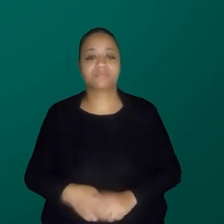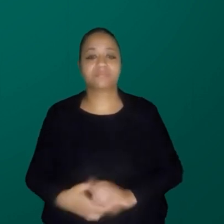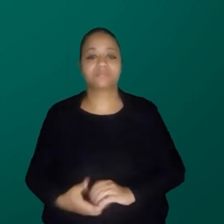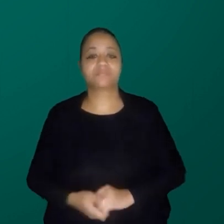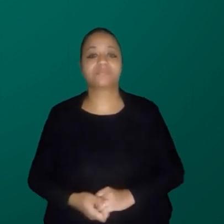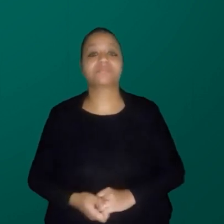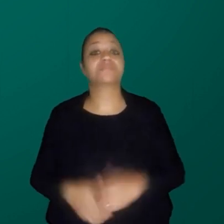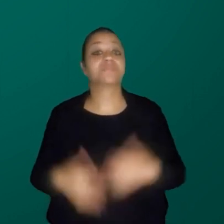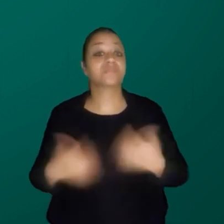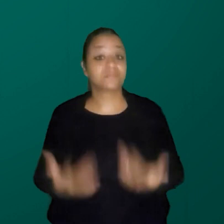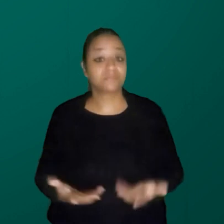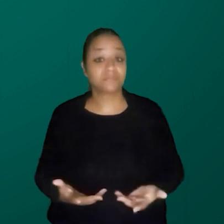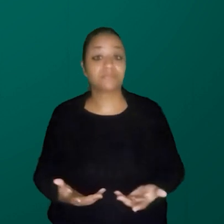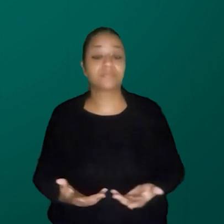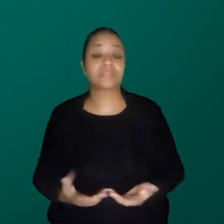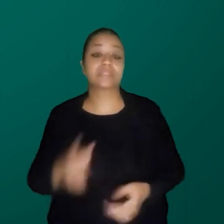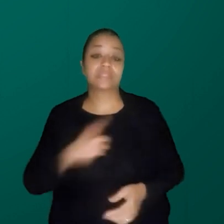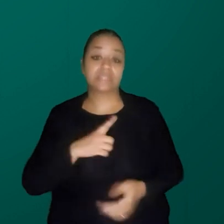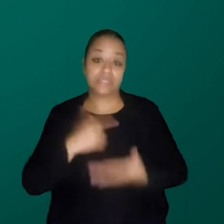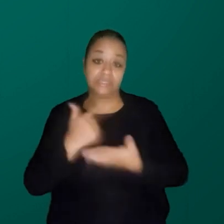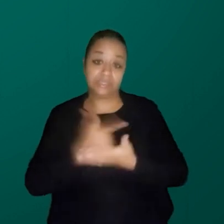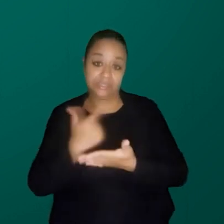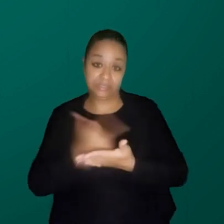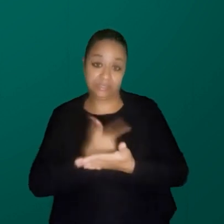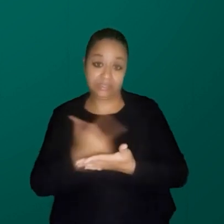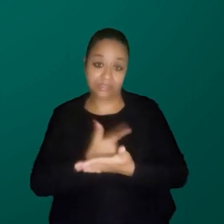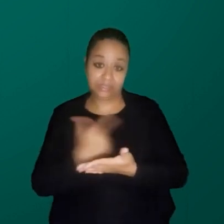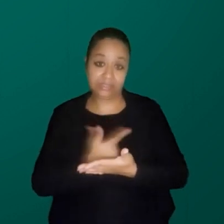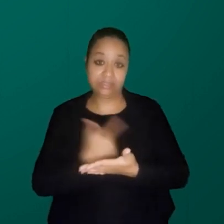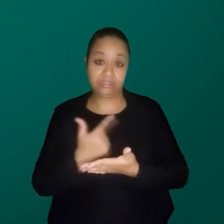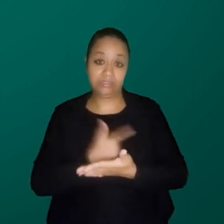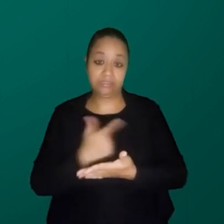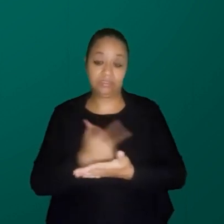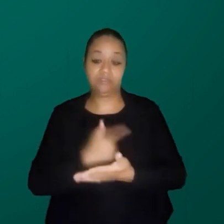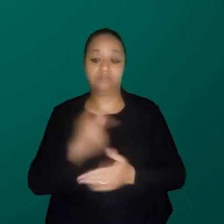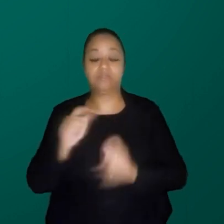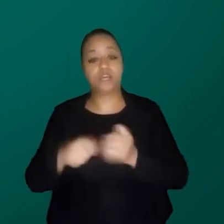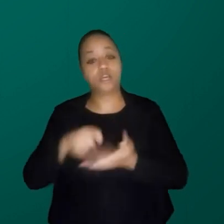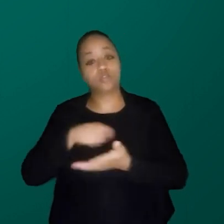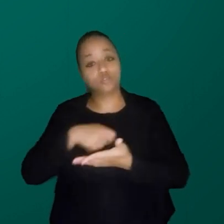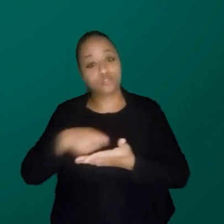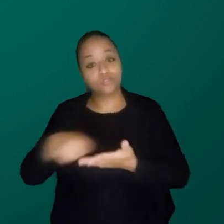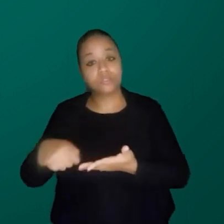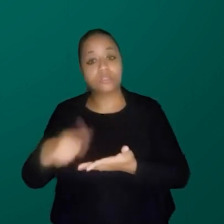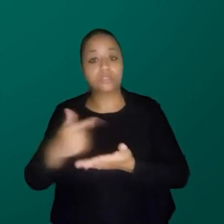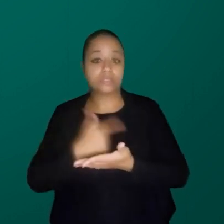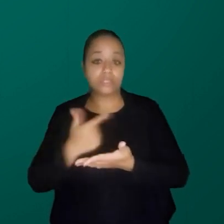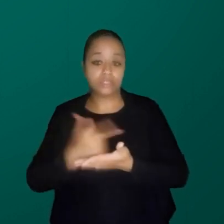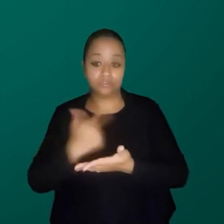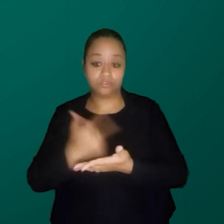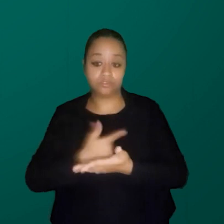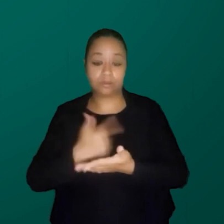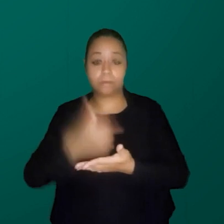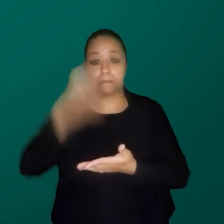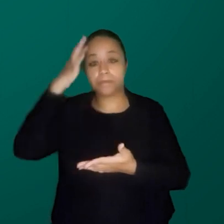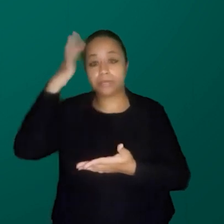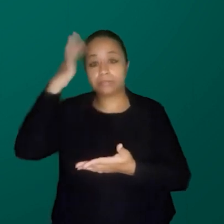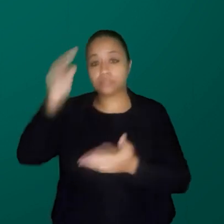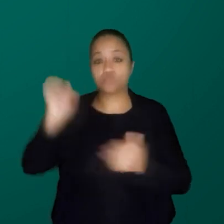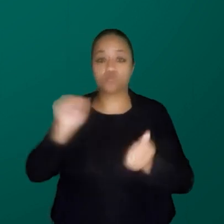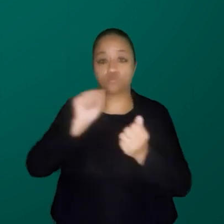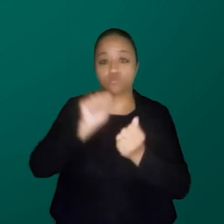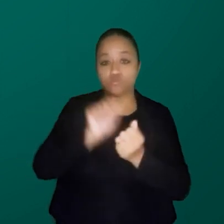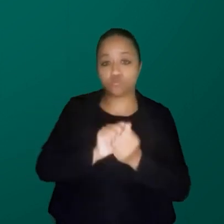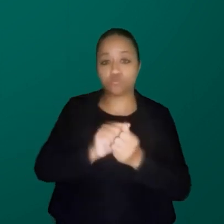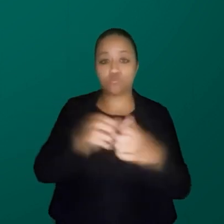Gente, então, tem um livro que eu escrevi, mas foi pensado e produzido junto com as